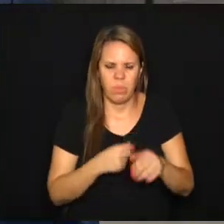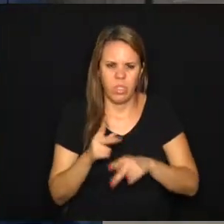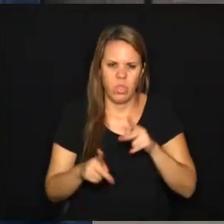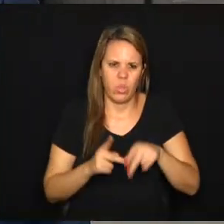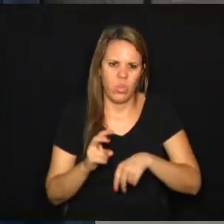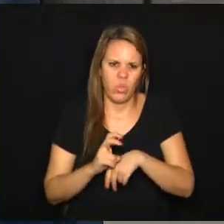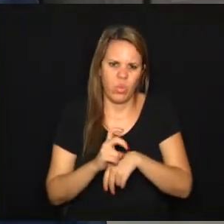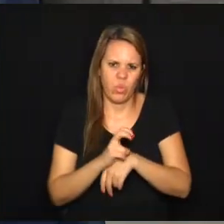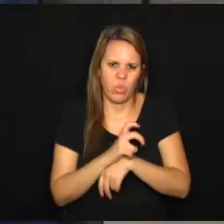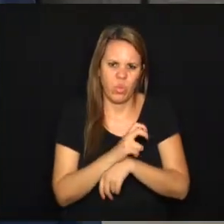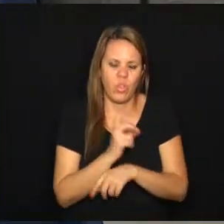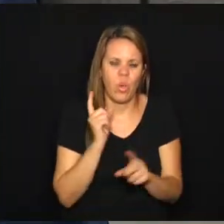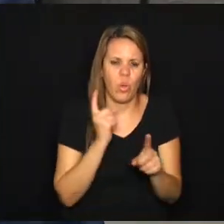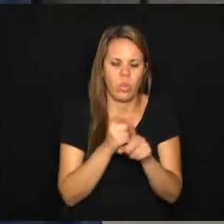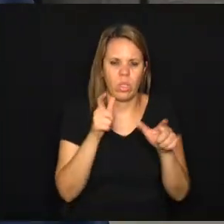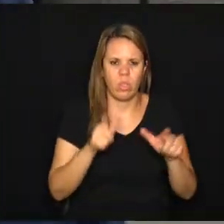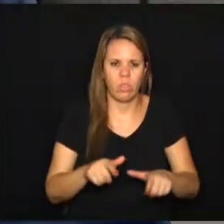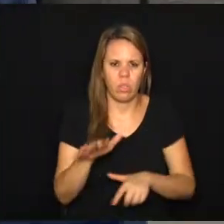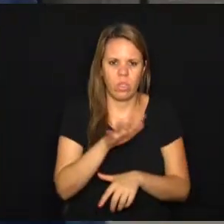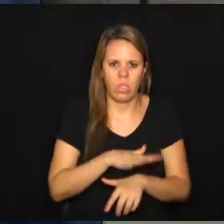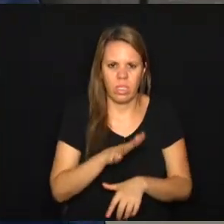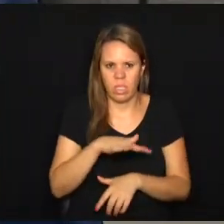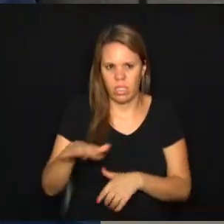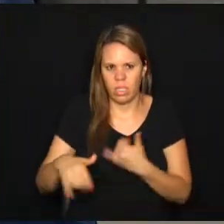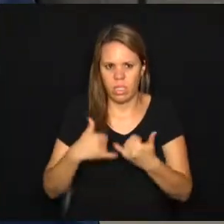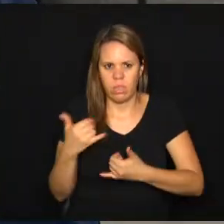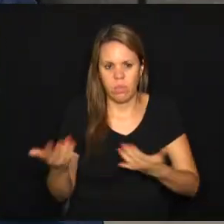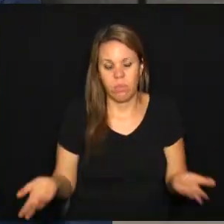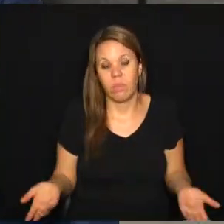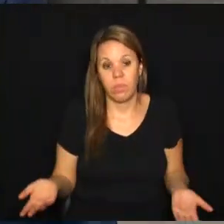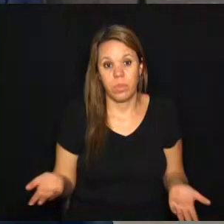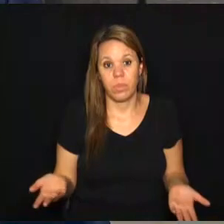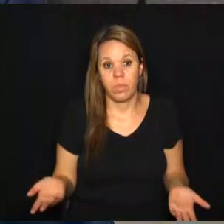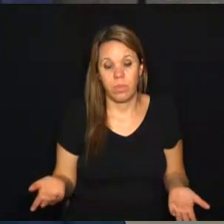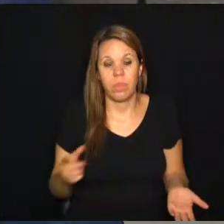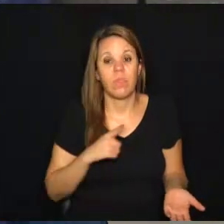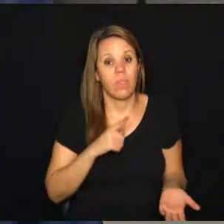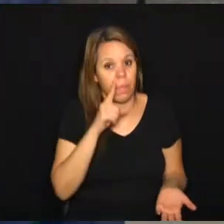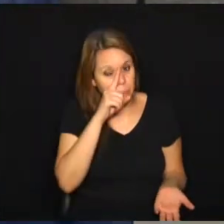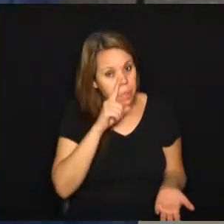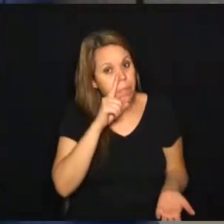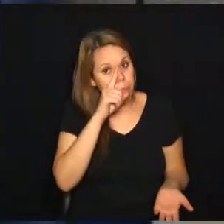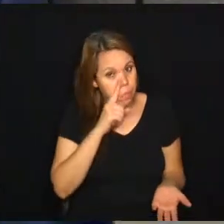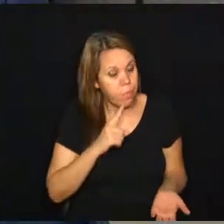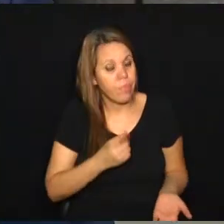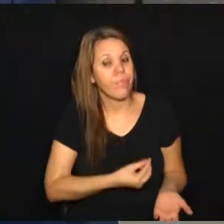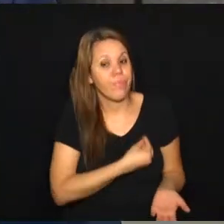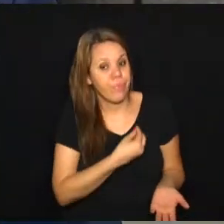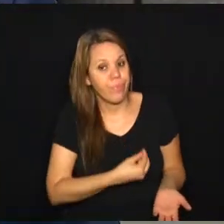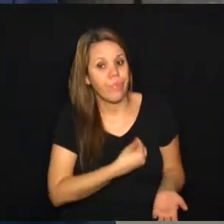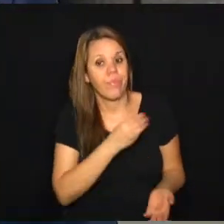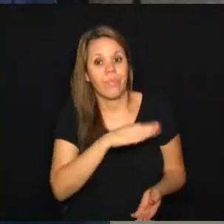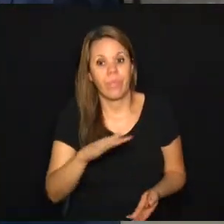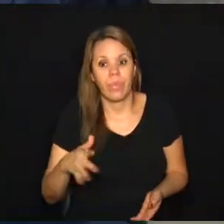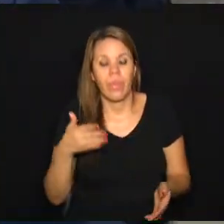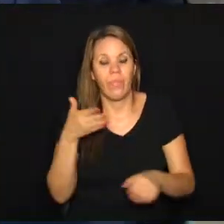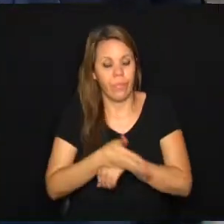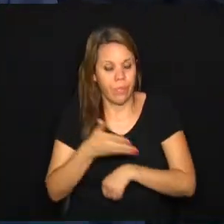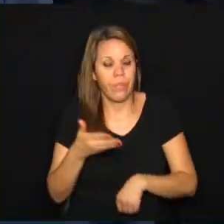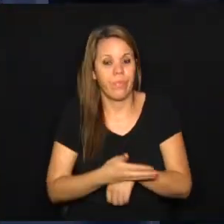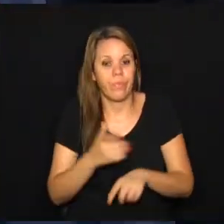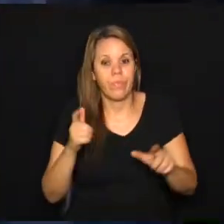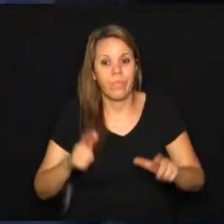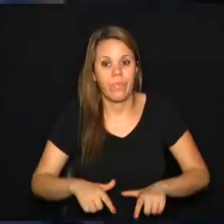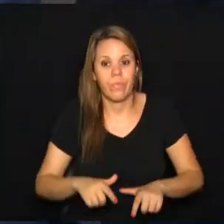encontrados, justamente, numa área que as crianças brincam. Então, assim, está tendo risco de vida para as crianças que frequentam esse local,